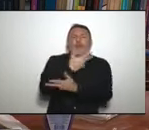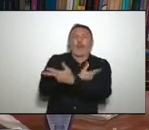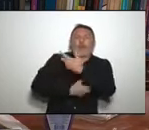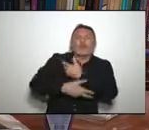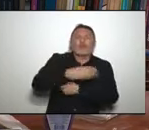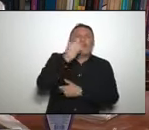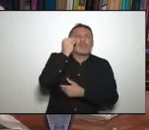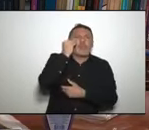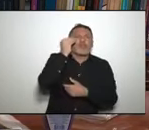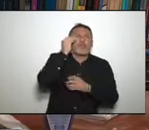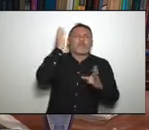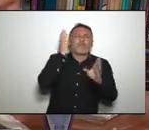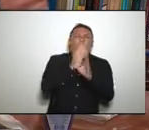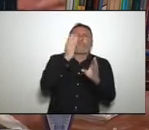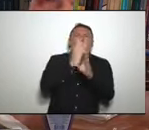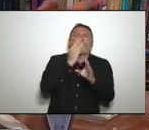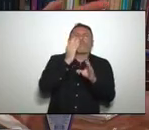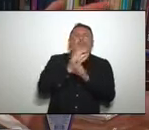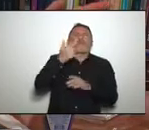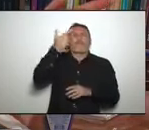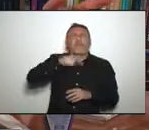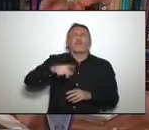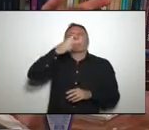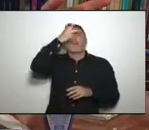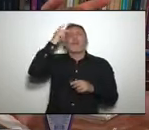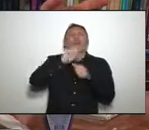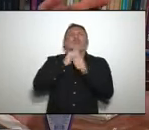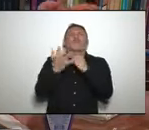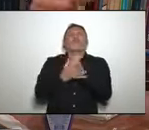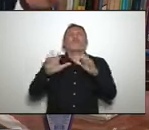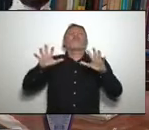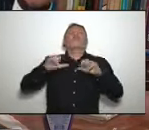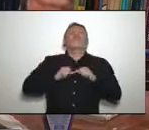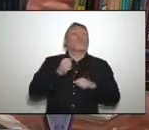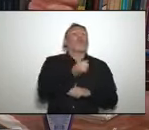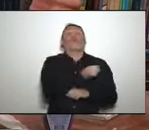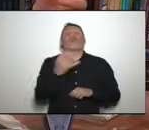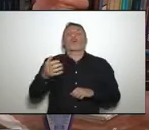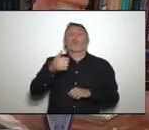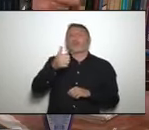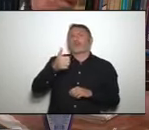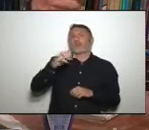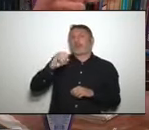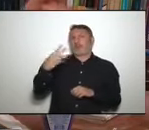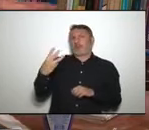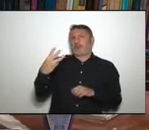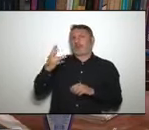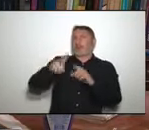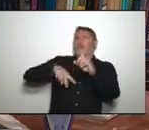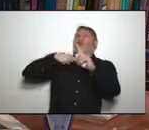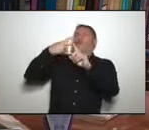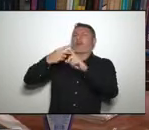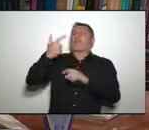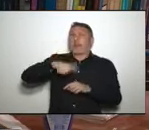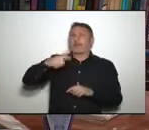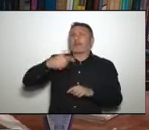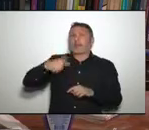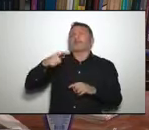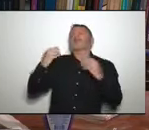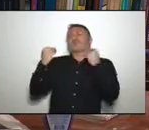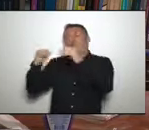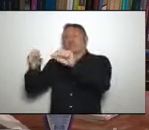coronavírus. Mas, chegaram os dados dos laboratórios privados que, por determinação legal, agora eles têm que lançar também